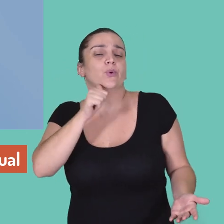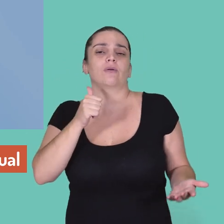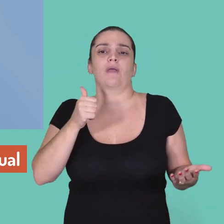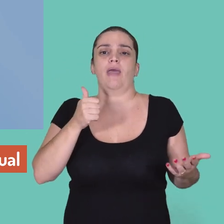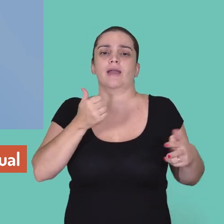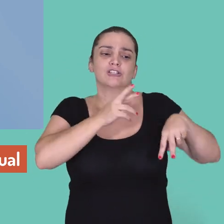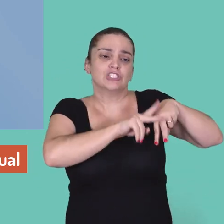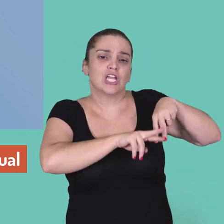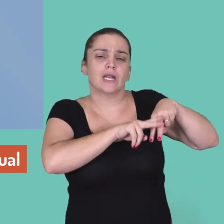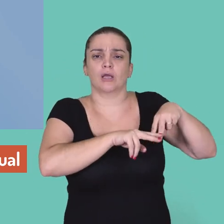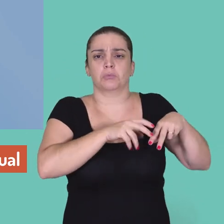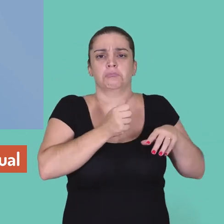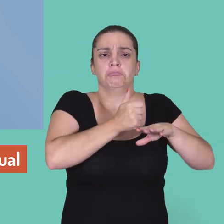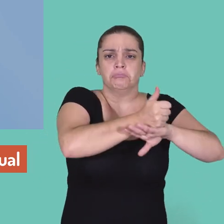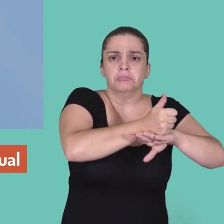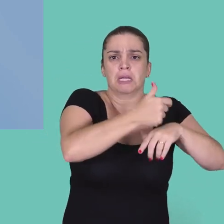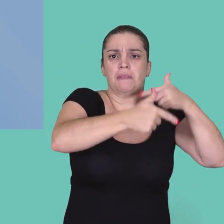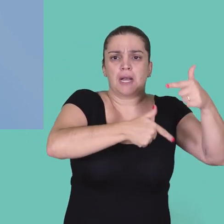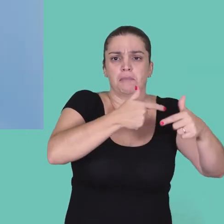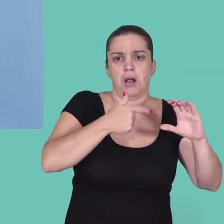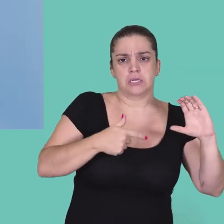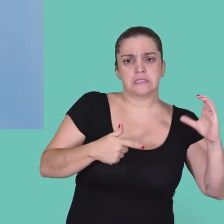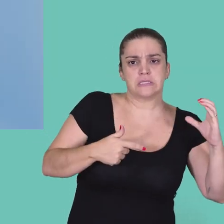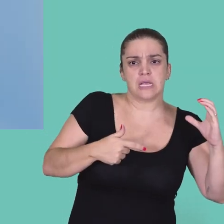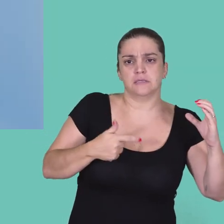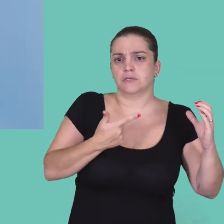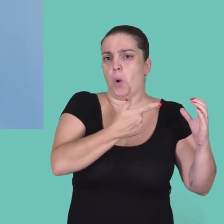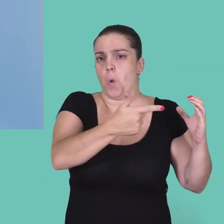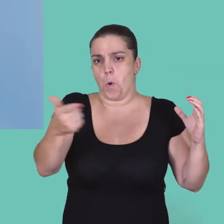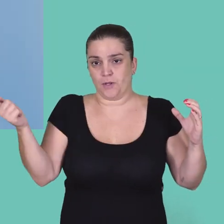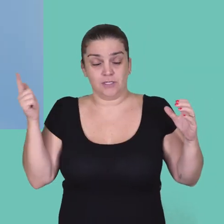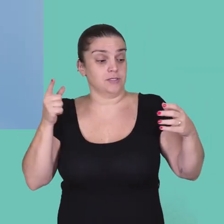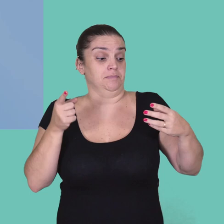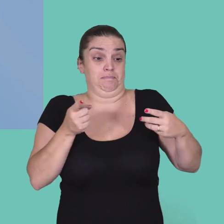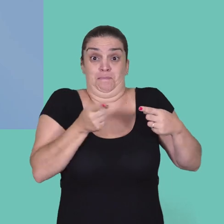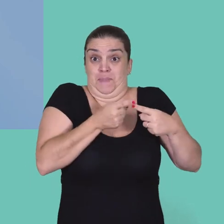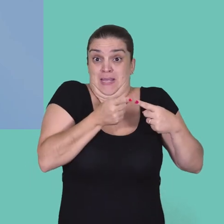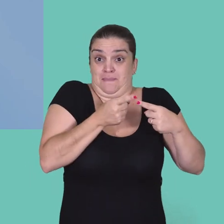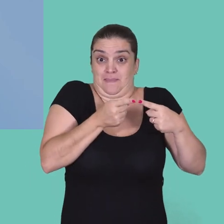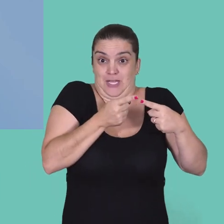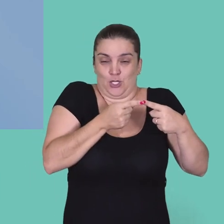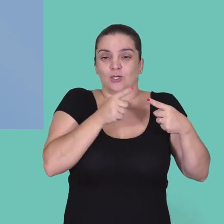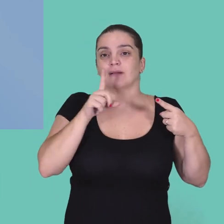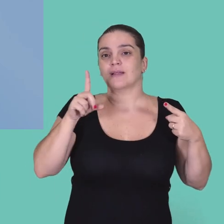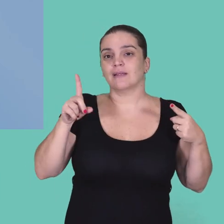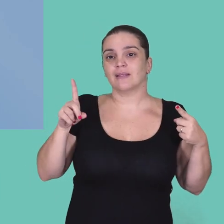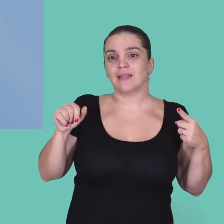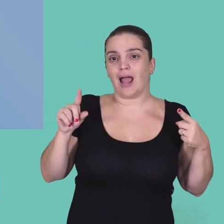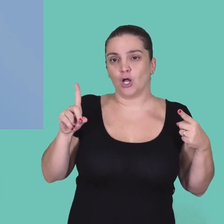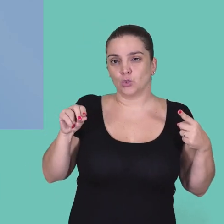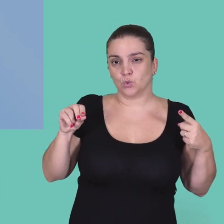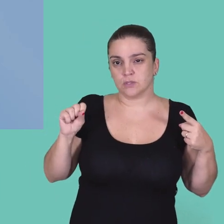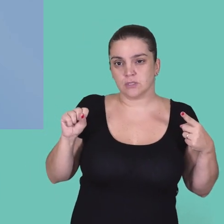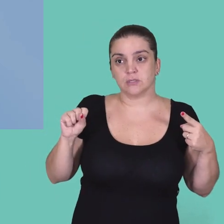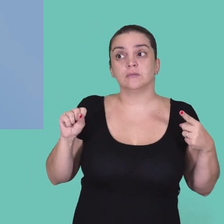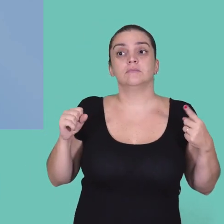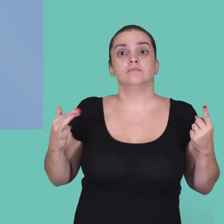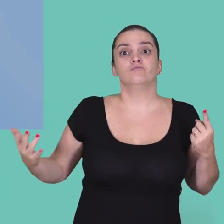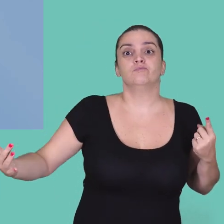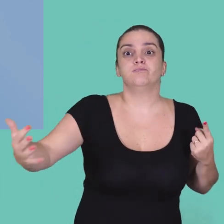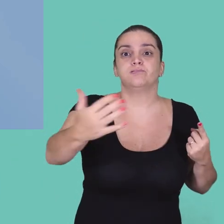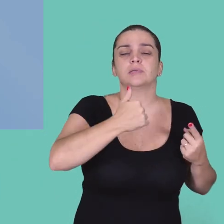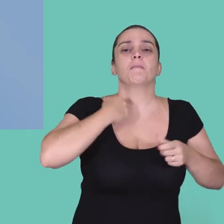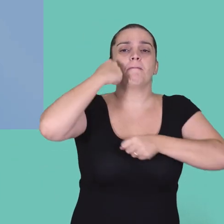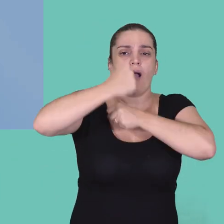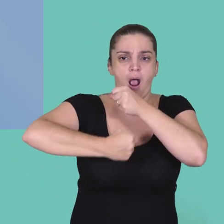mulheres nos diferentes cargos, sejam eles em ciência, sejam eles não em ciência. Então, dados. Temos que conseguir mais dados e